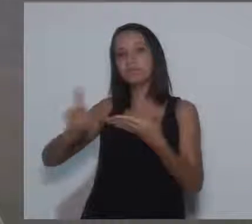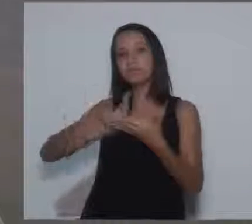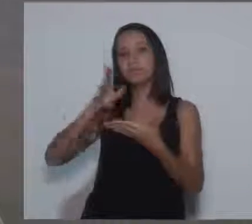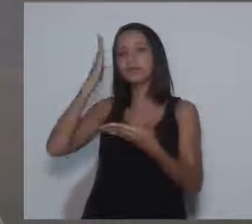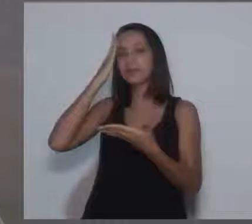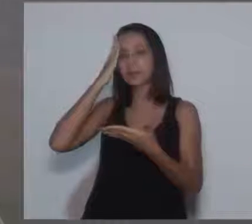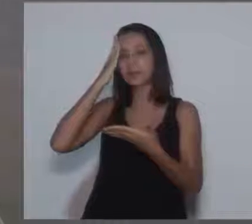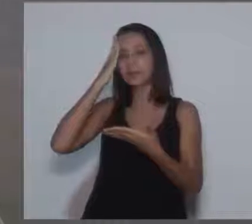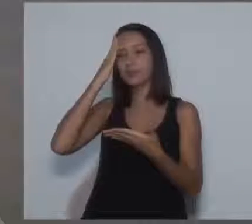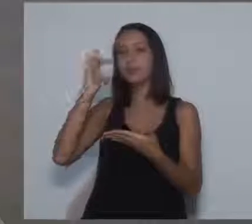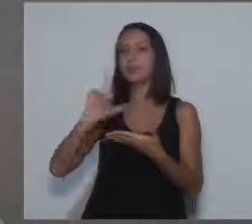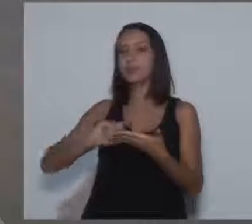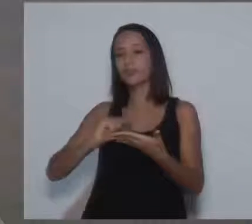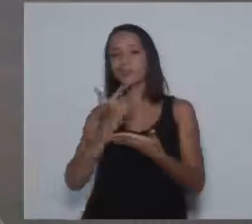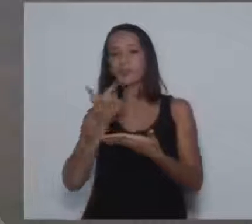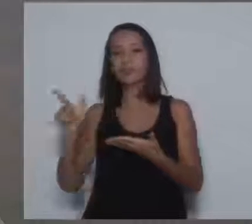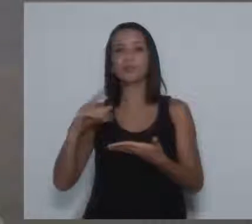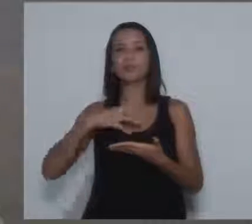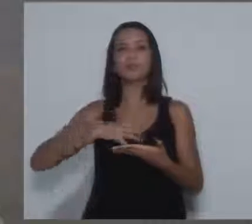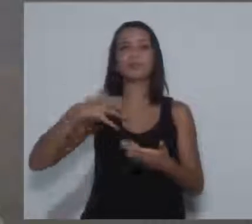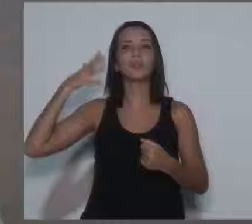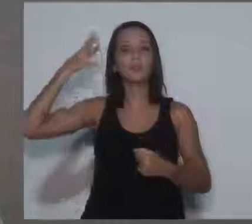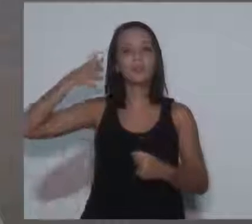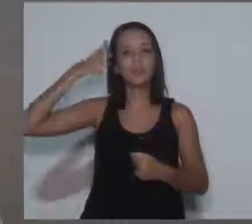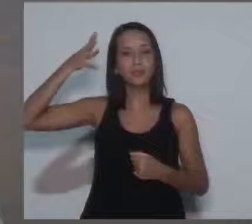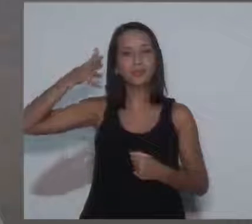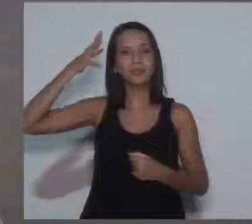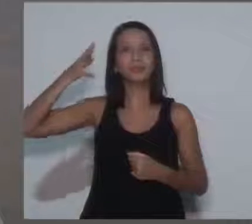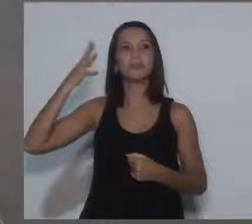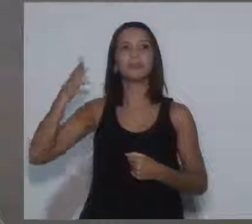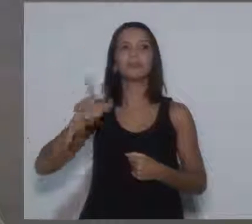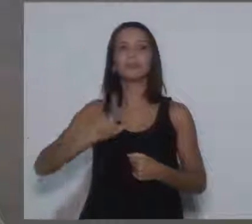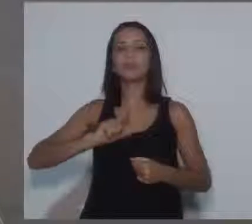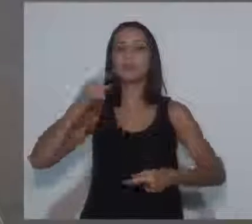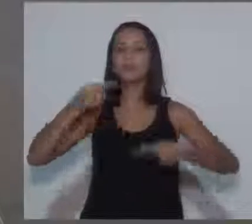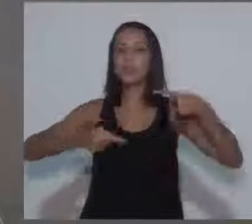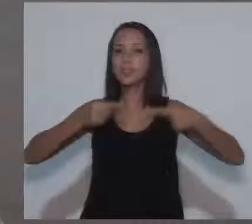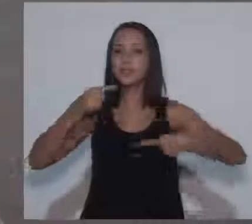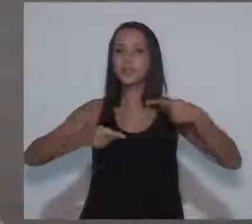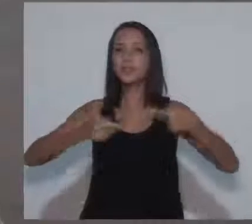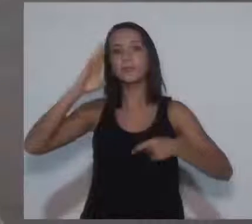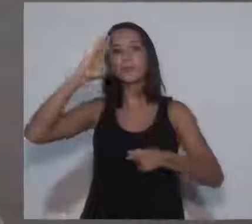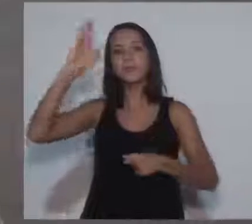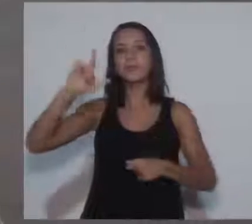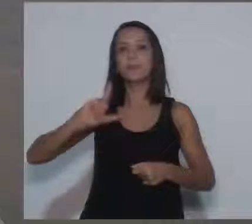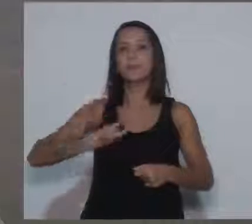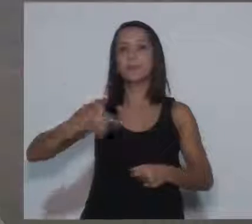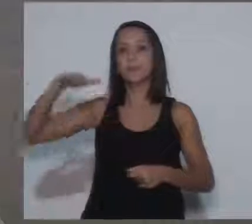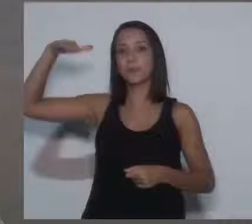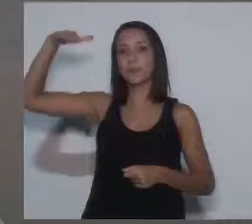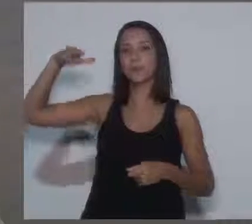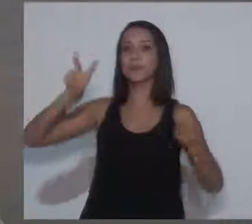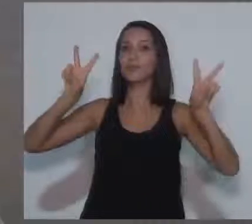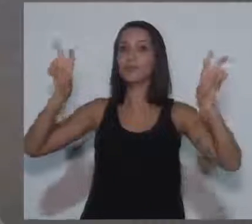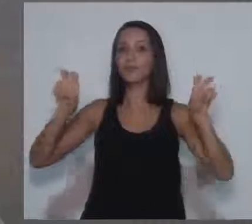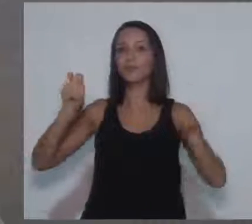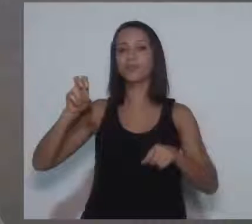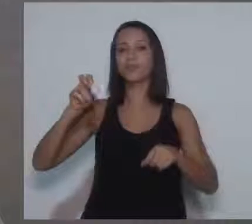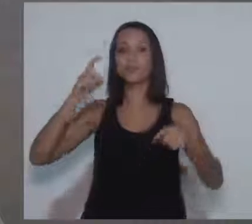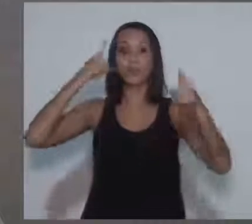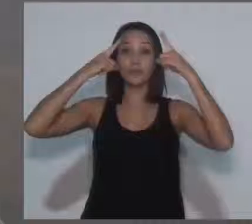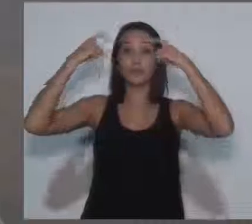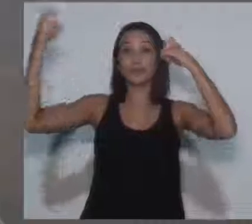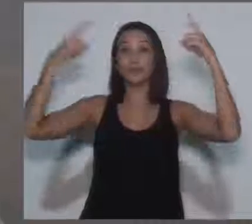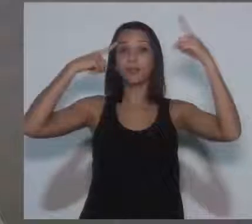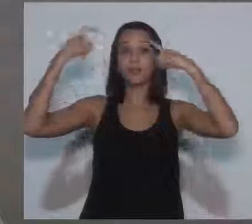porque eu sei que houveram algumas palestras e alguma discussão, principalmente entre os adolescentes, sobre violência. Não